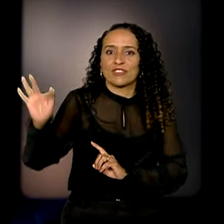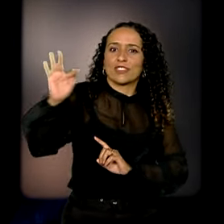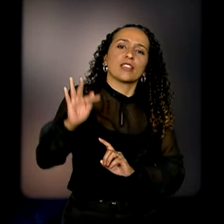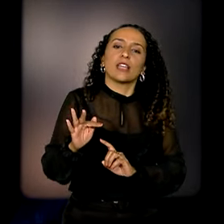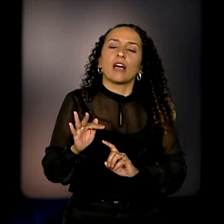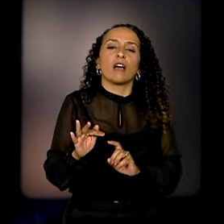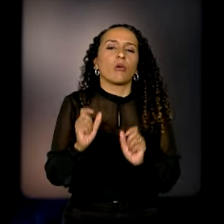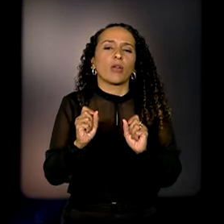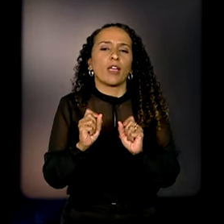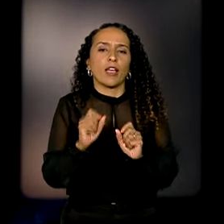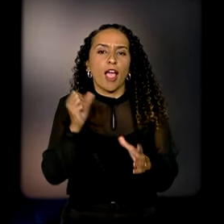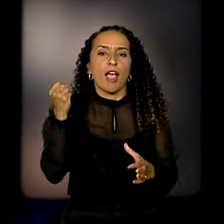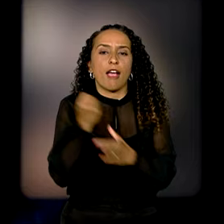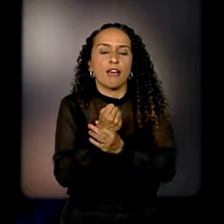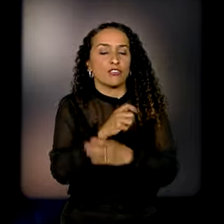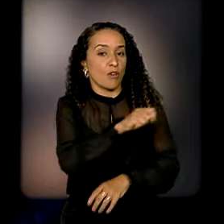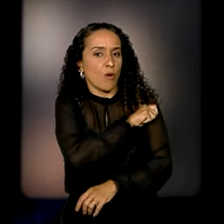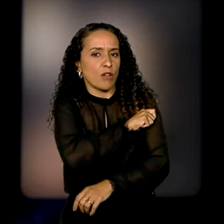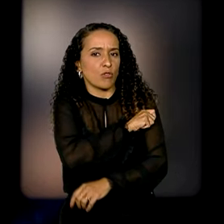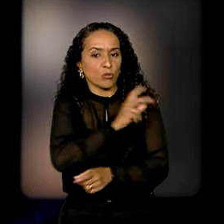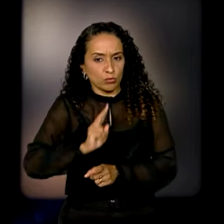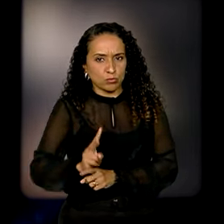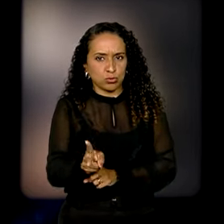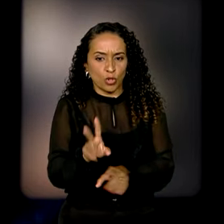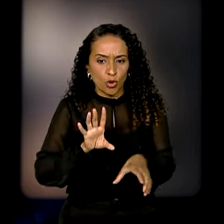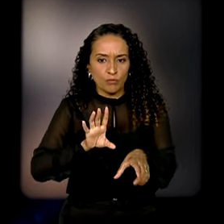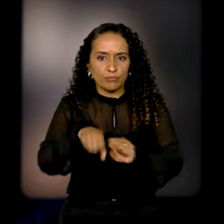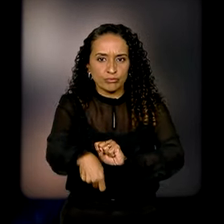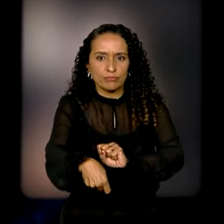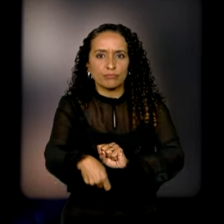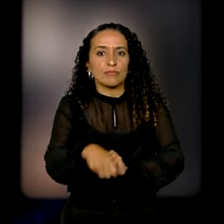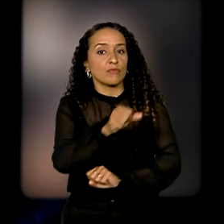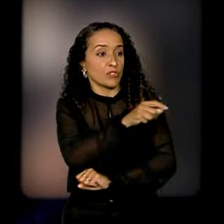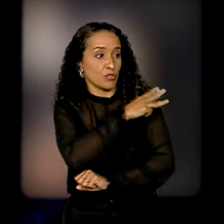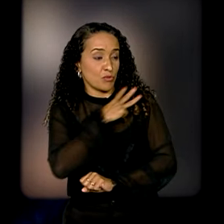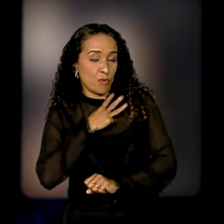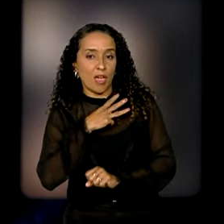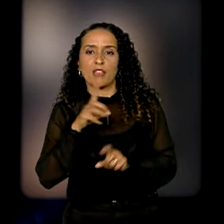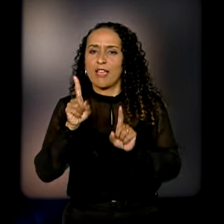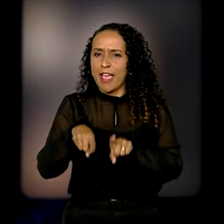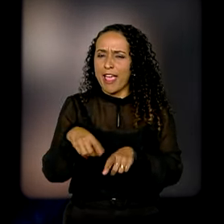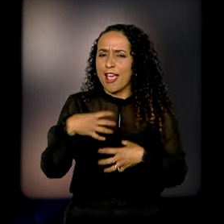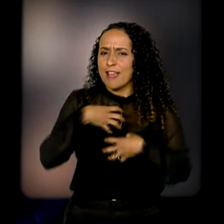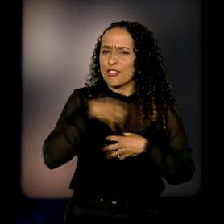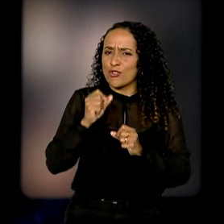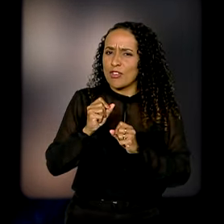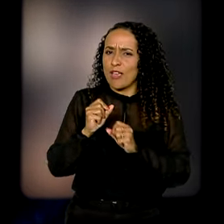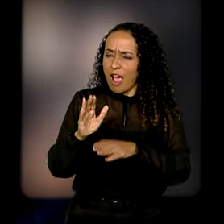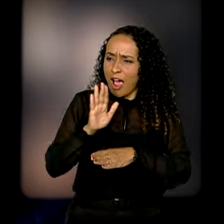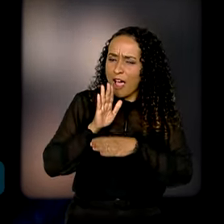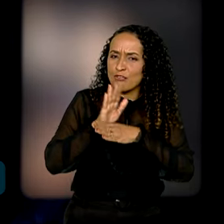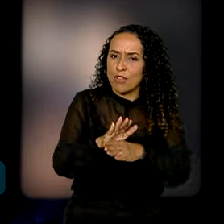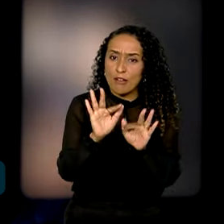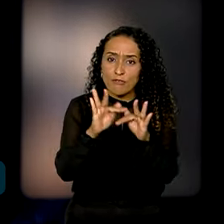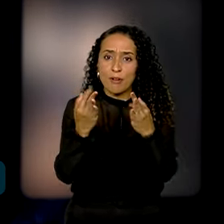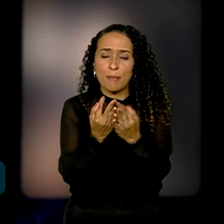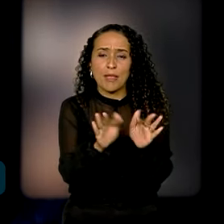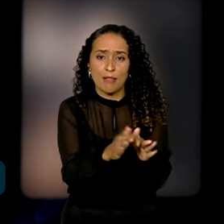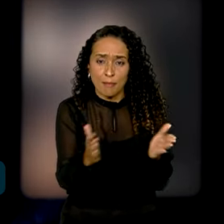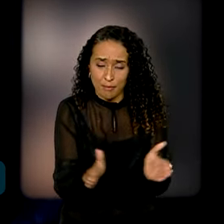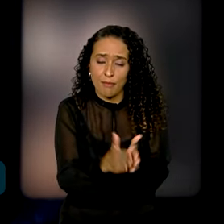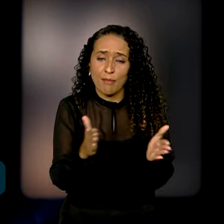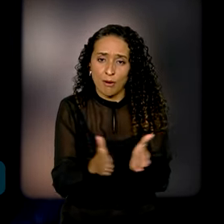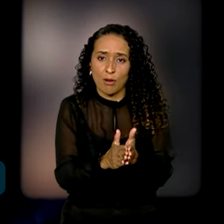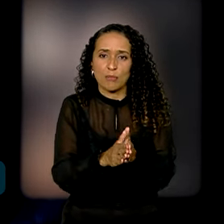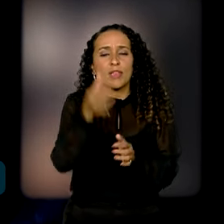a fim de garantir ao estudante a permanência e a conclusão do ensino médio, vem como forma de auxílio para famílias de baixa renda,